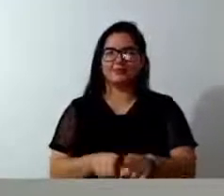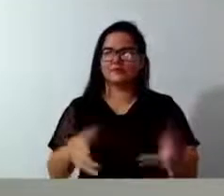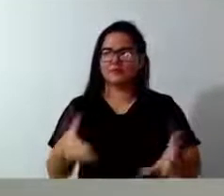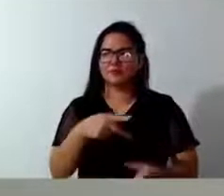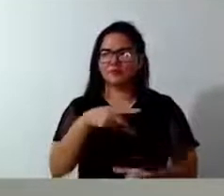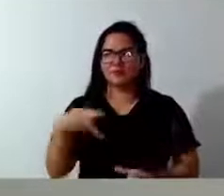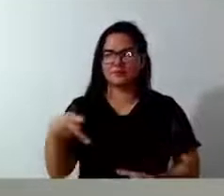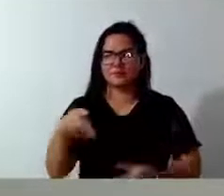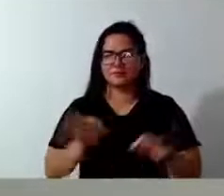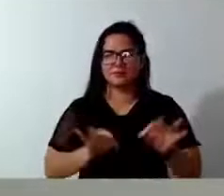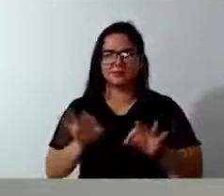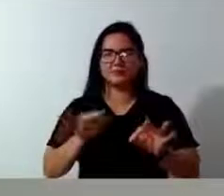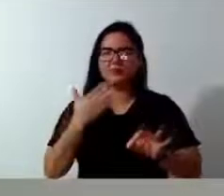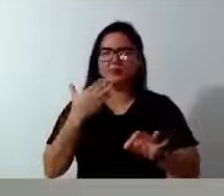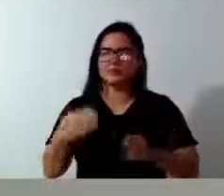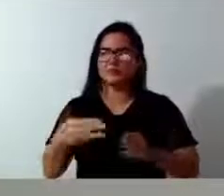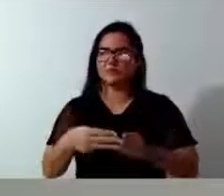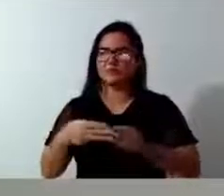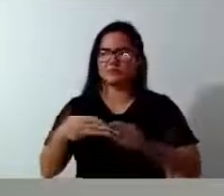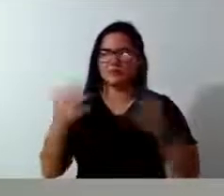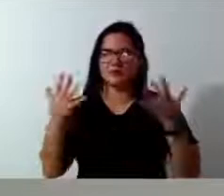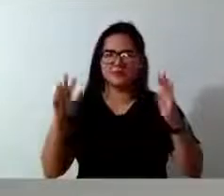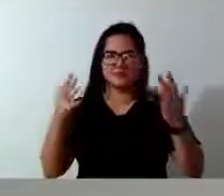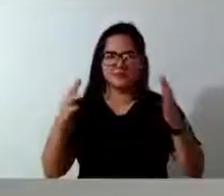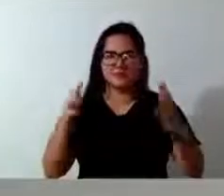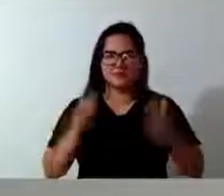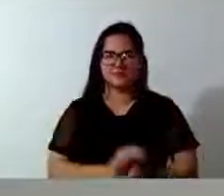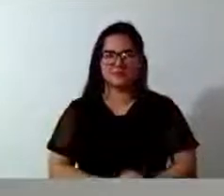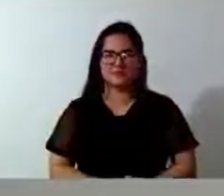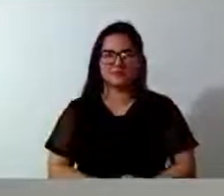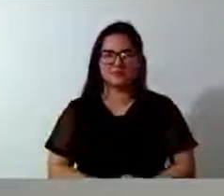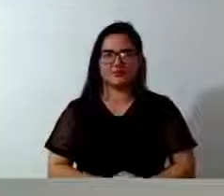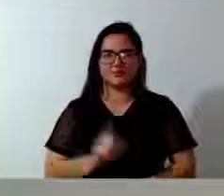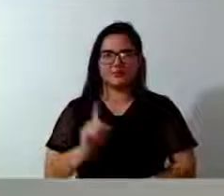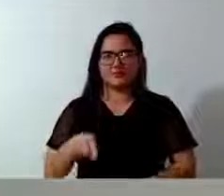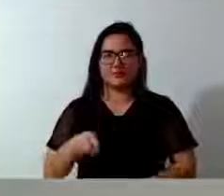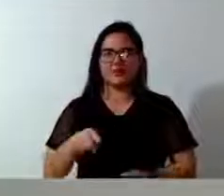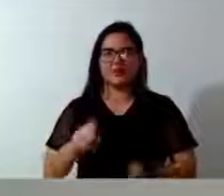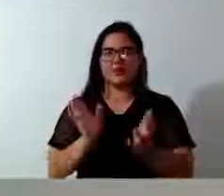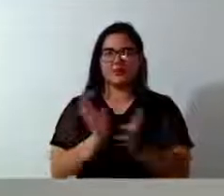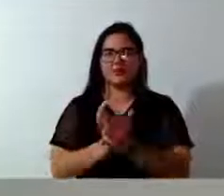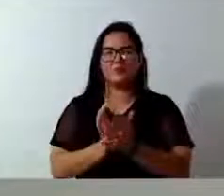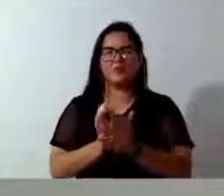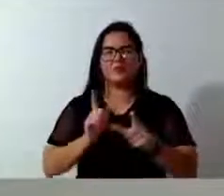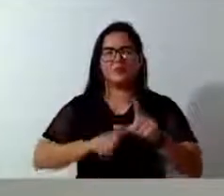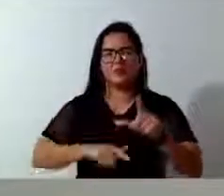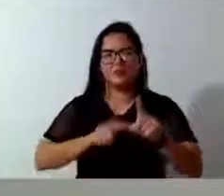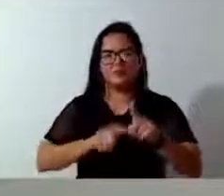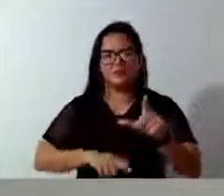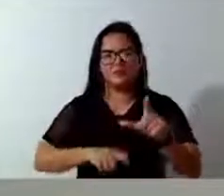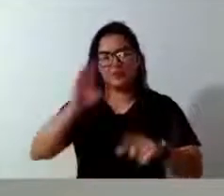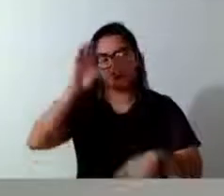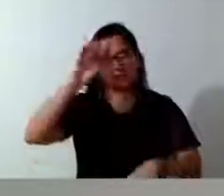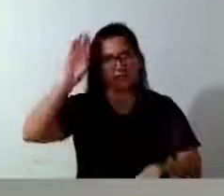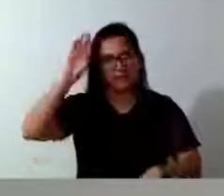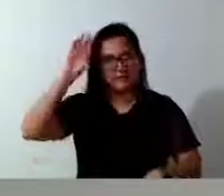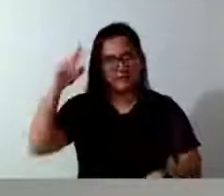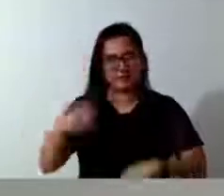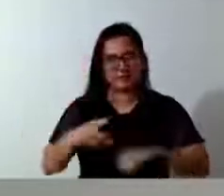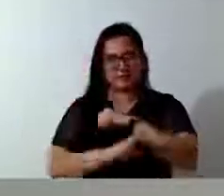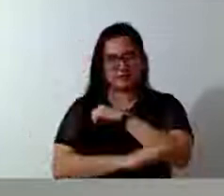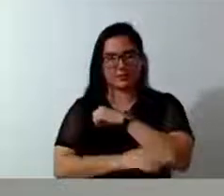um pedido de moção de aplausos à Academia de Letras de Biguassu. À noite de ontem, eu participei